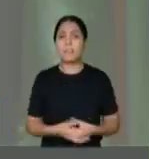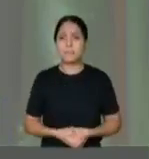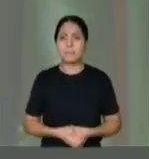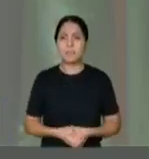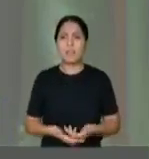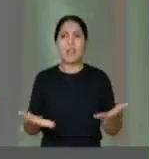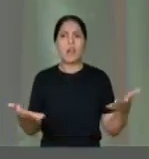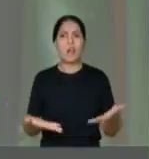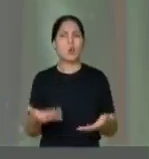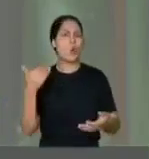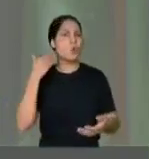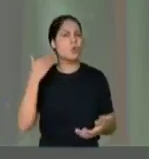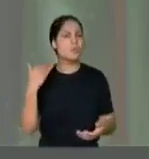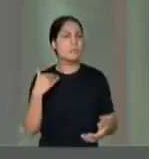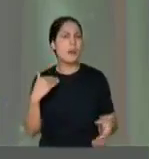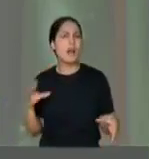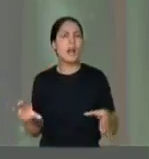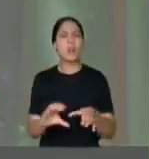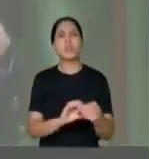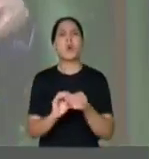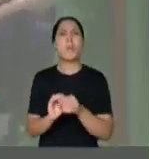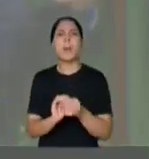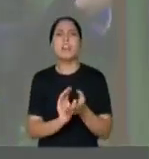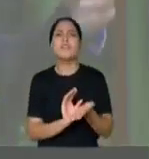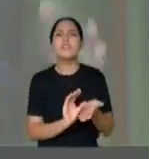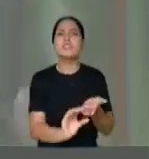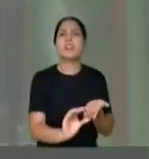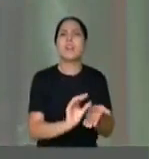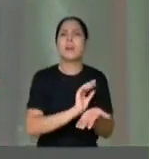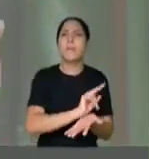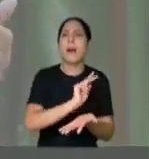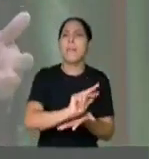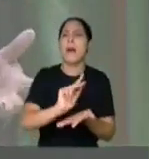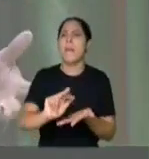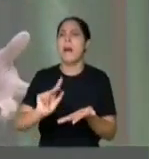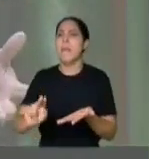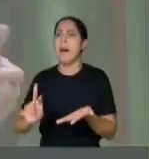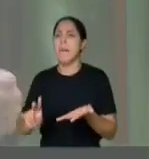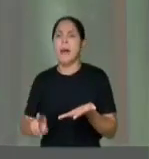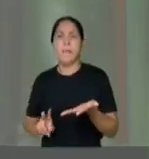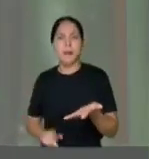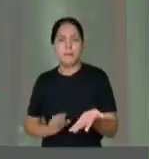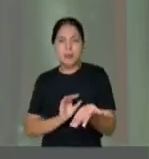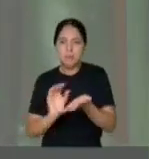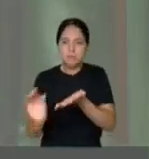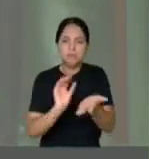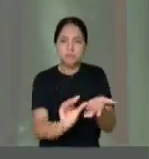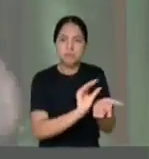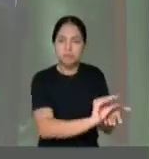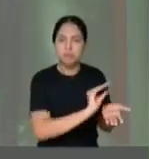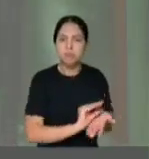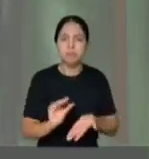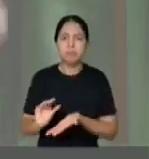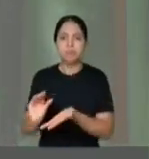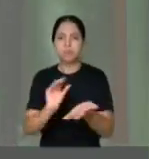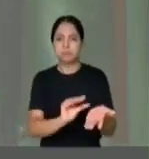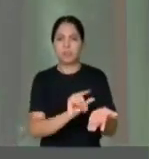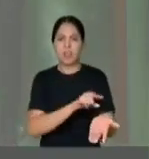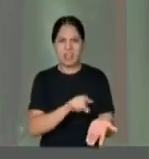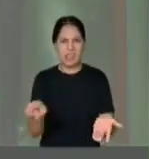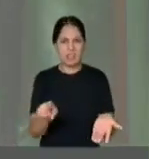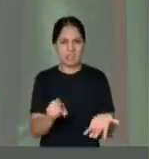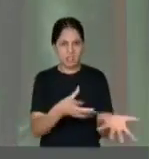bancos, as cooperativas de crédito, que aos montões colocaram dinheiro nesse investimento? Será que